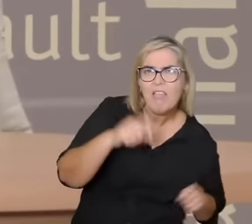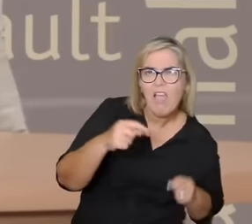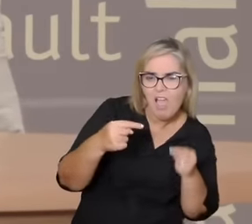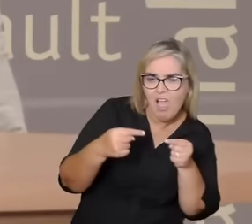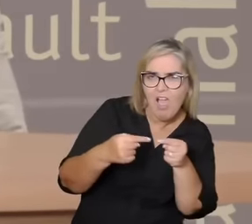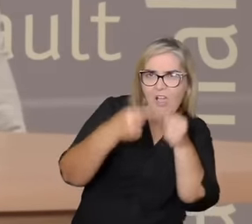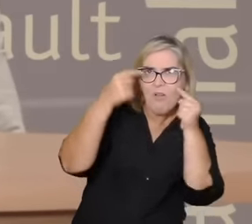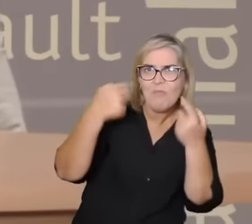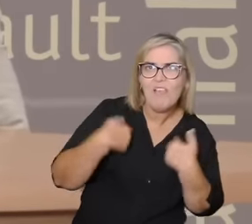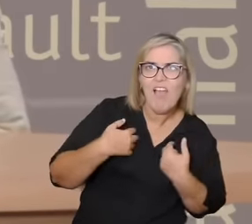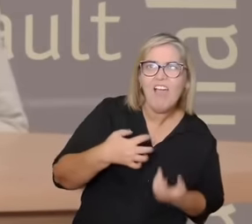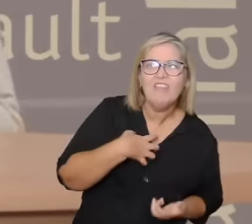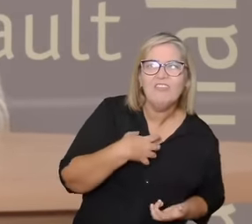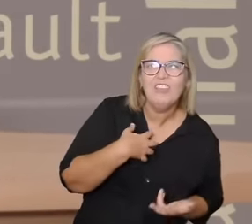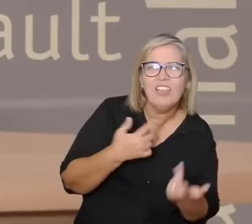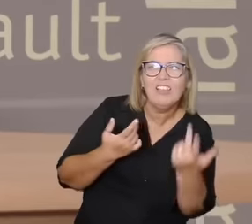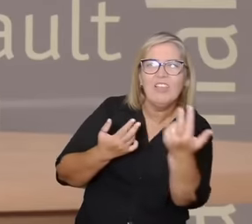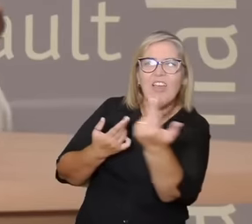possíveis